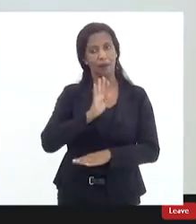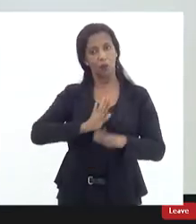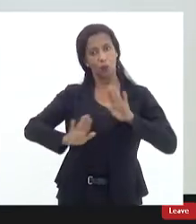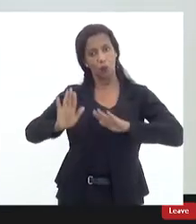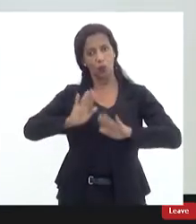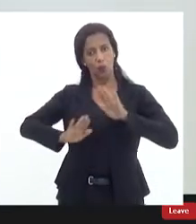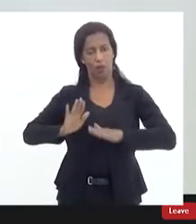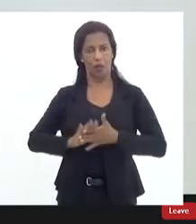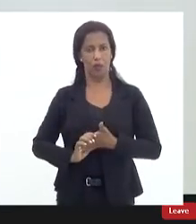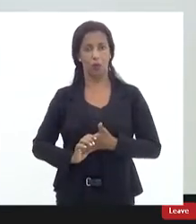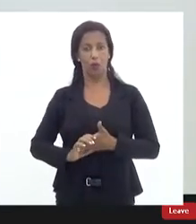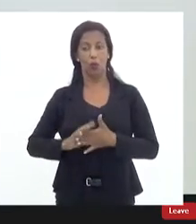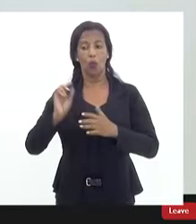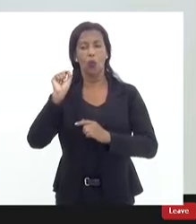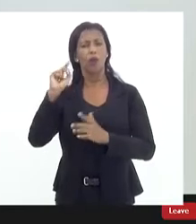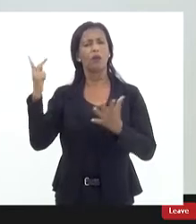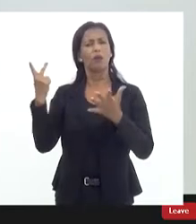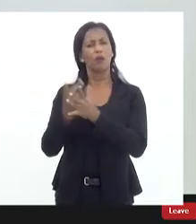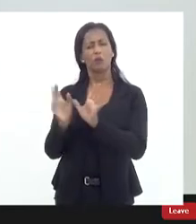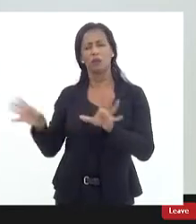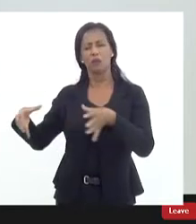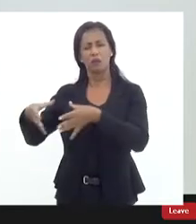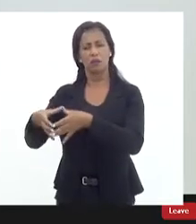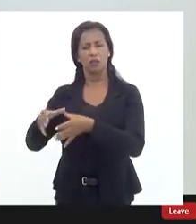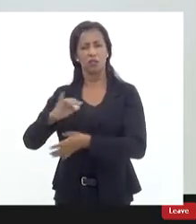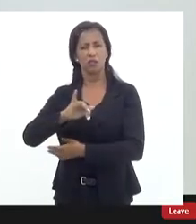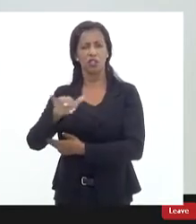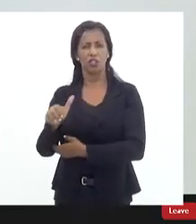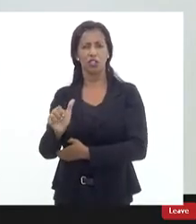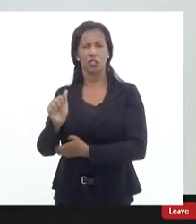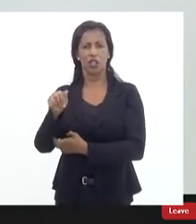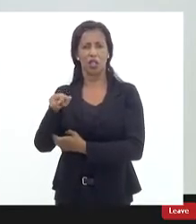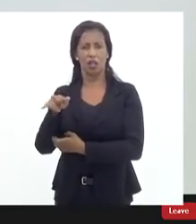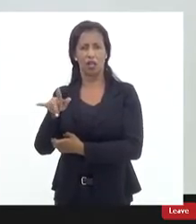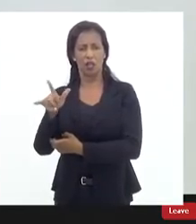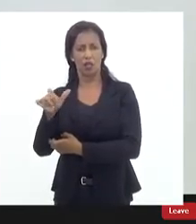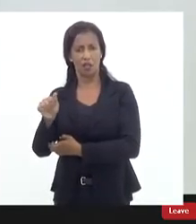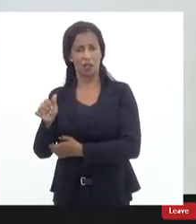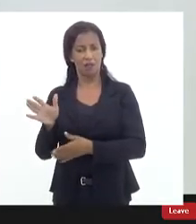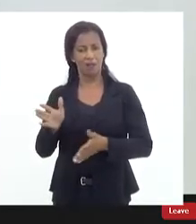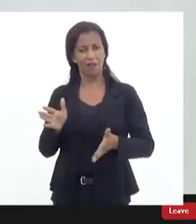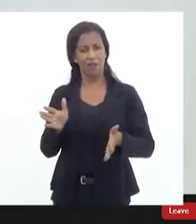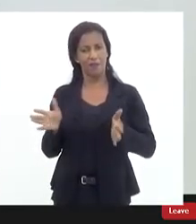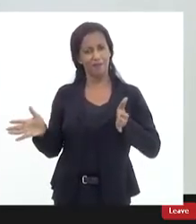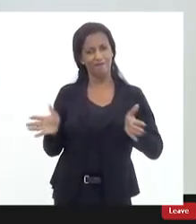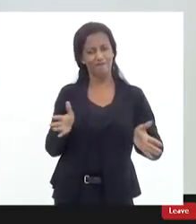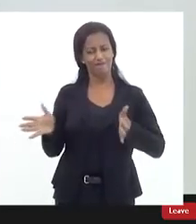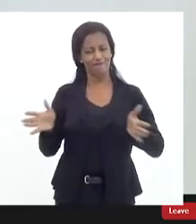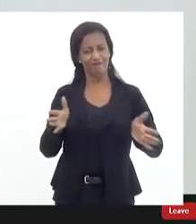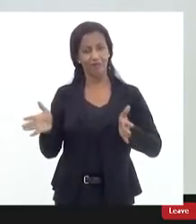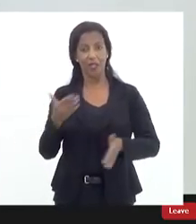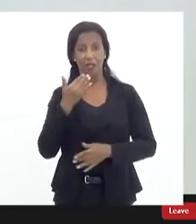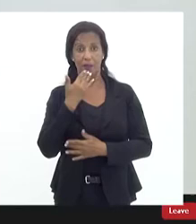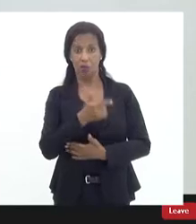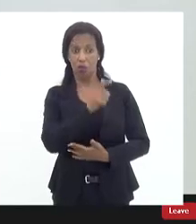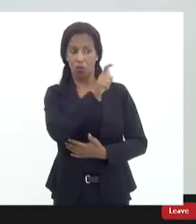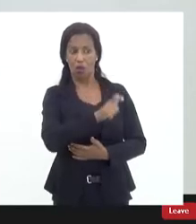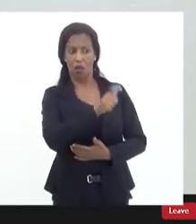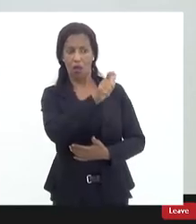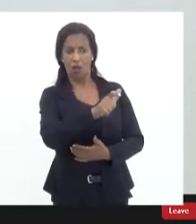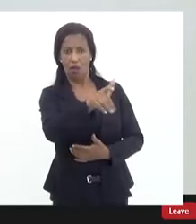envolvendo as mortes no Jacarezinho nós temos feito a mediação e convencido as pessoas